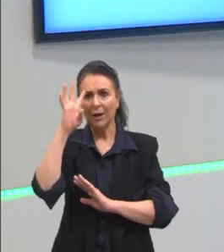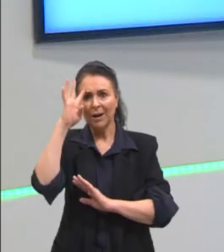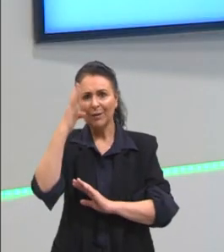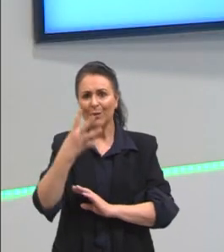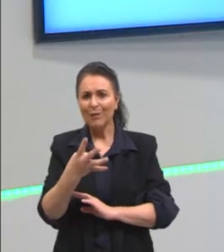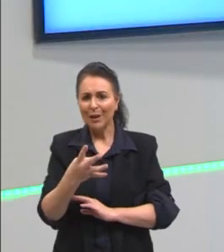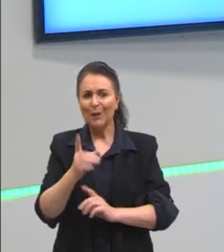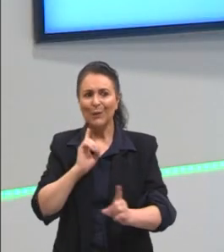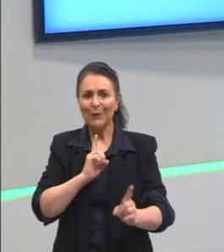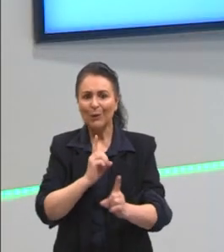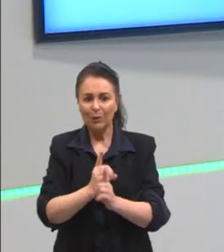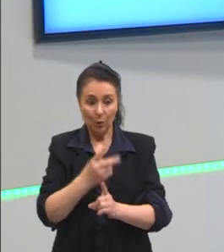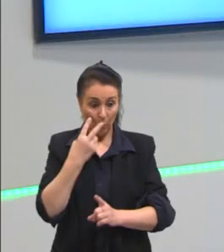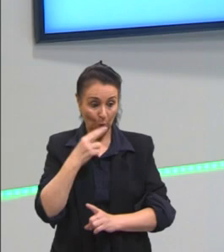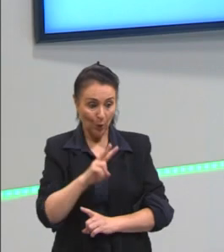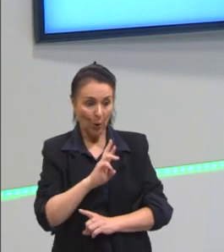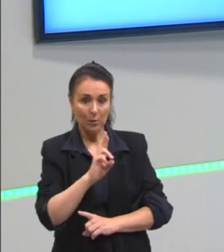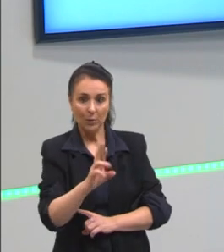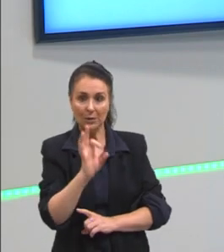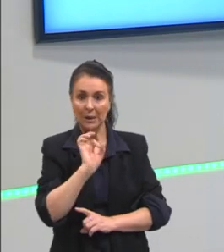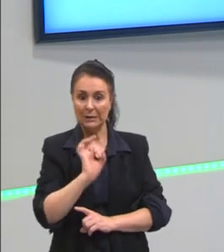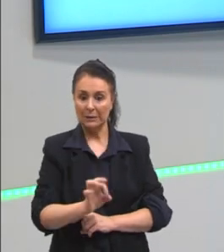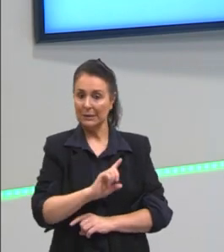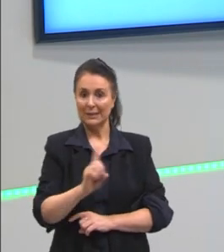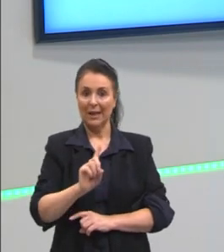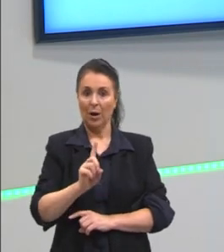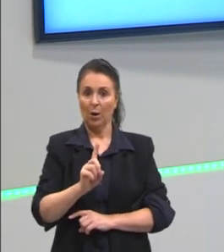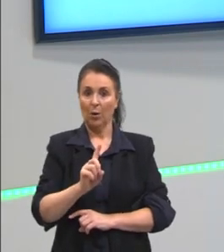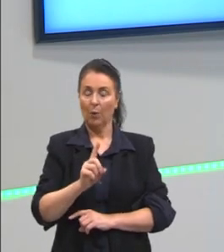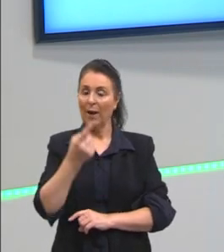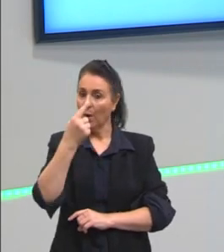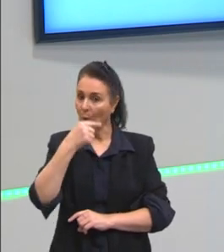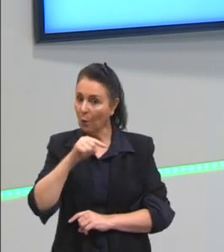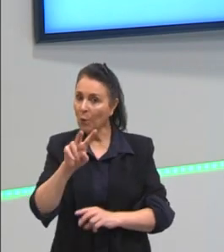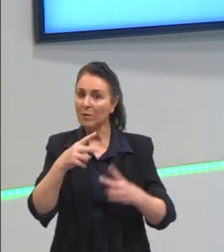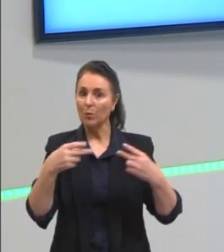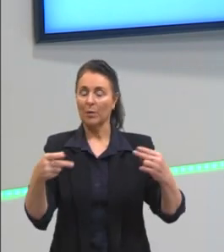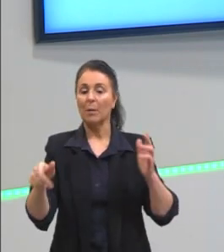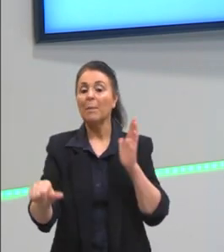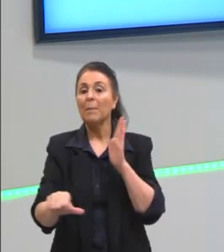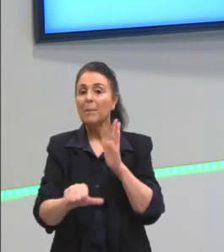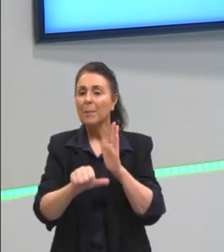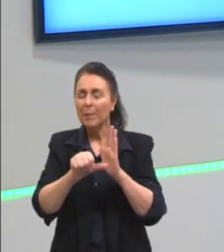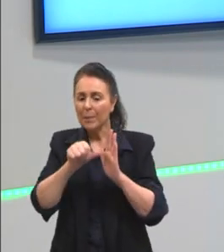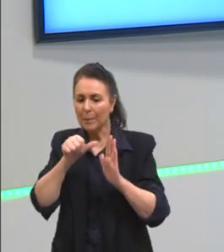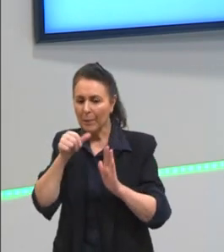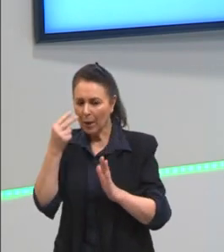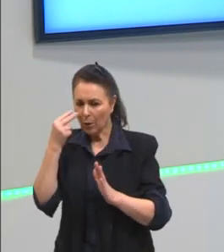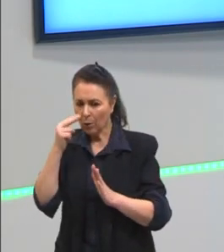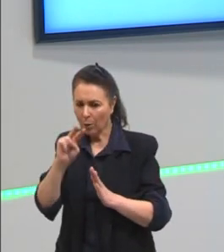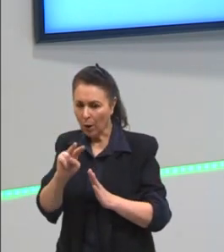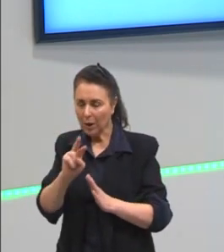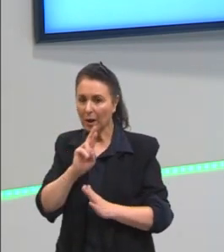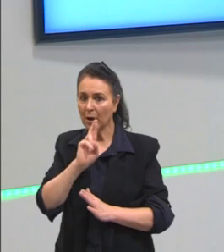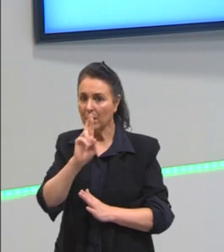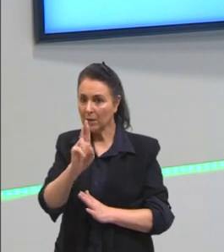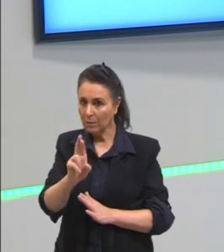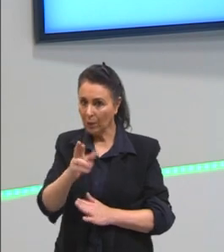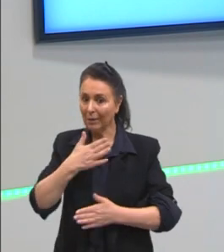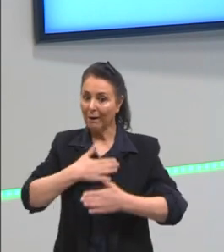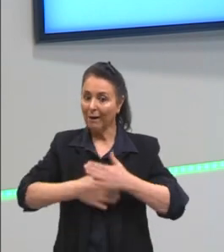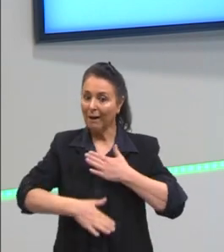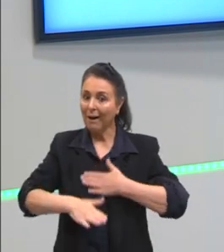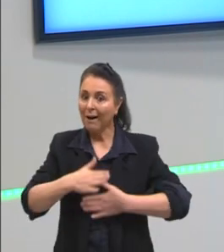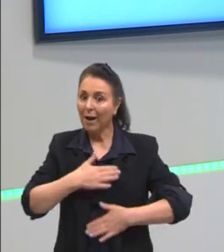certa parte, bateu o olho, tu achou a alternativa. Mas não. Primeiro vê se tu já respondeu a questão. Vê com calma,